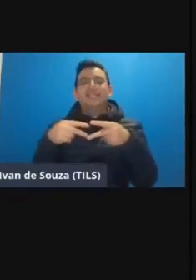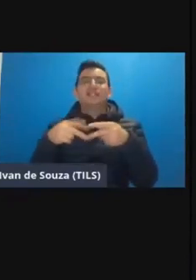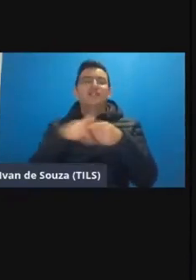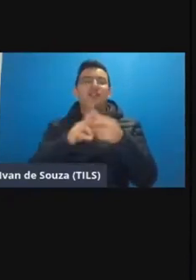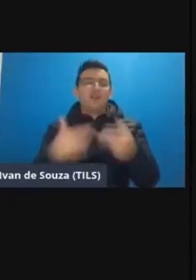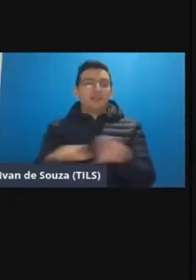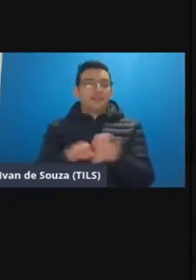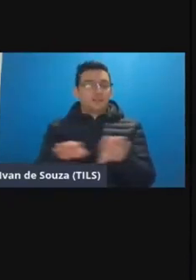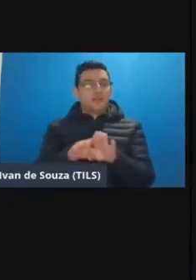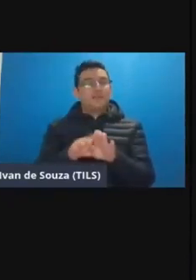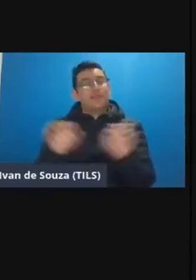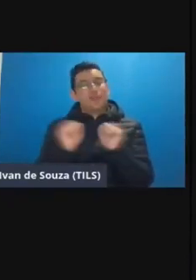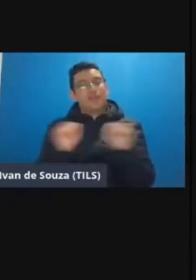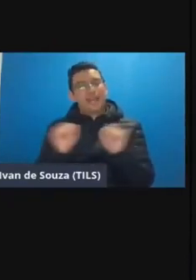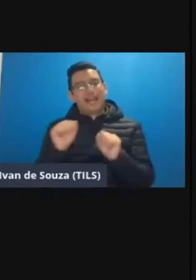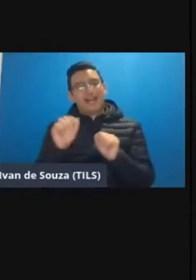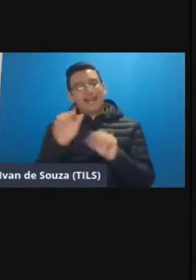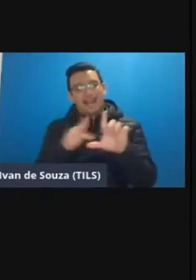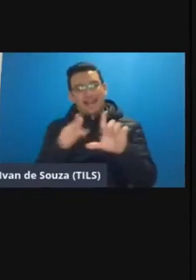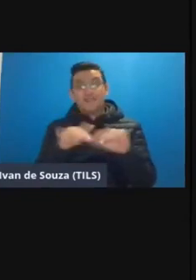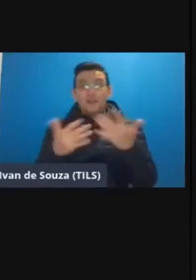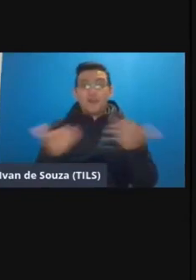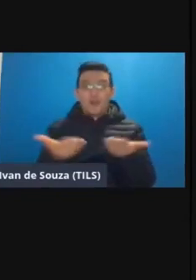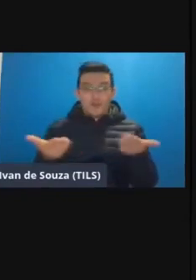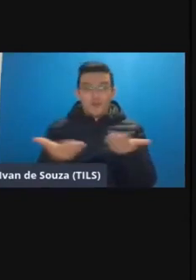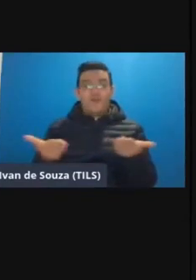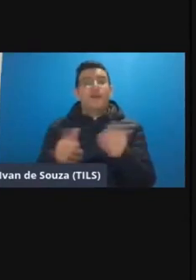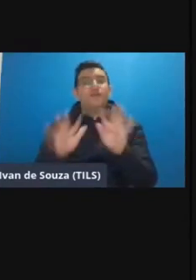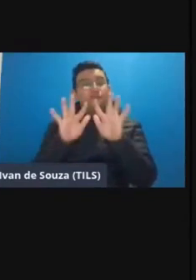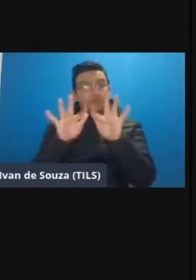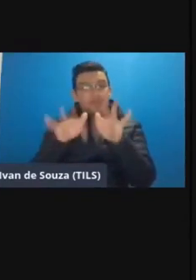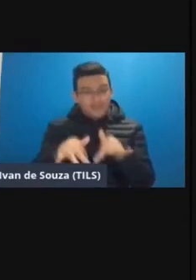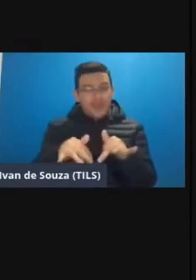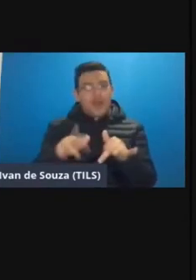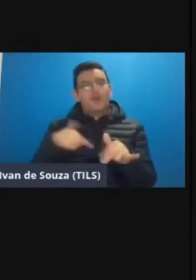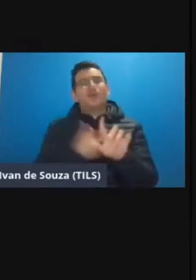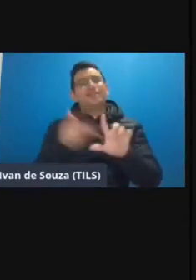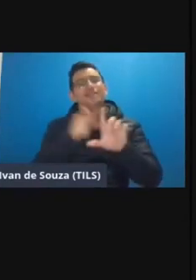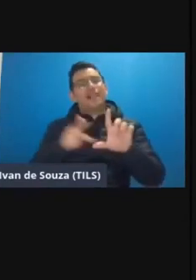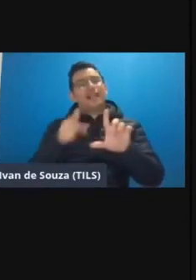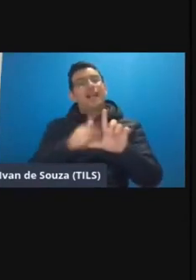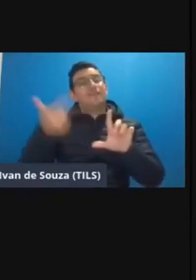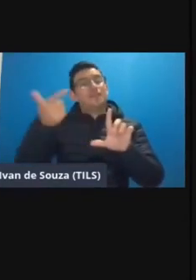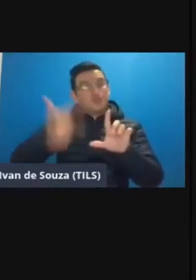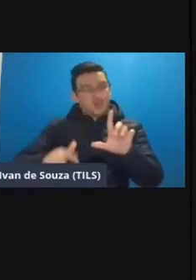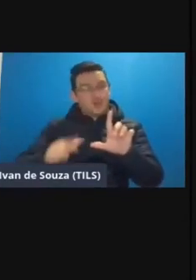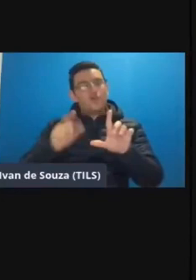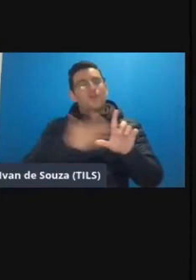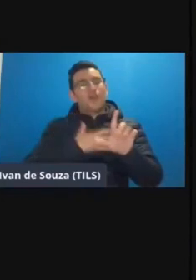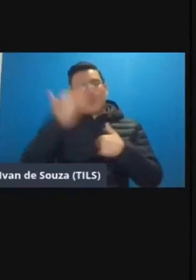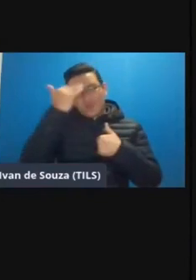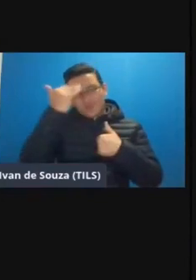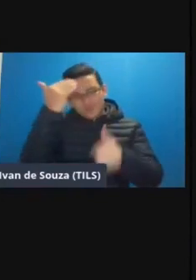Natália Moreira dizendo que adorou a live pessoal então vamos nos encaminhando para o final da nossa live mais uma vez o meu imenso